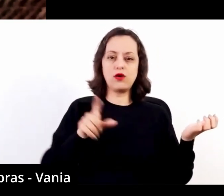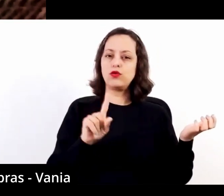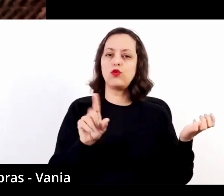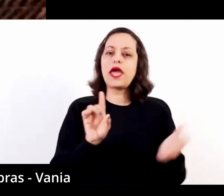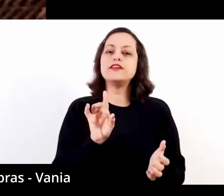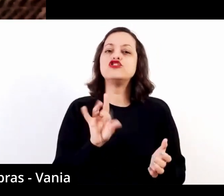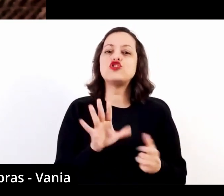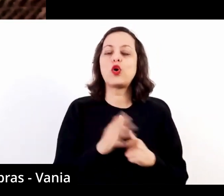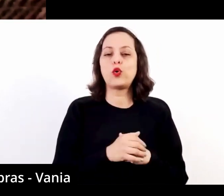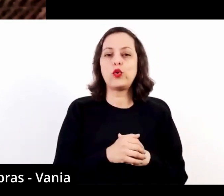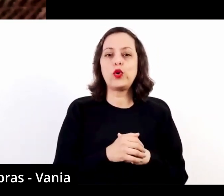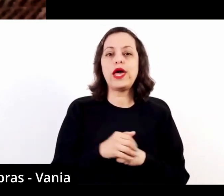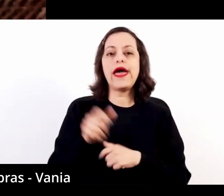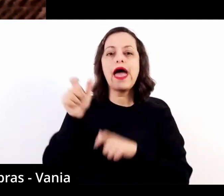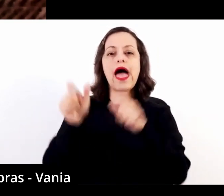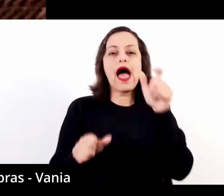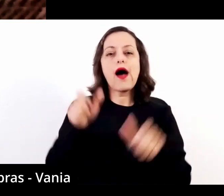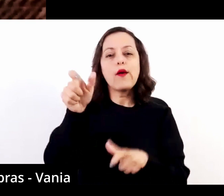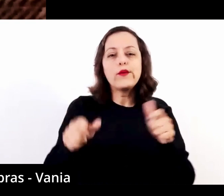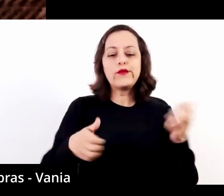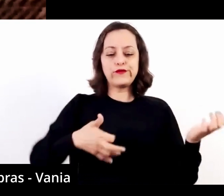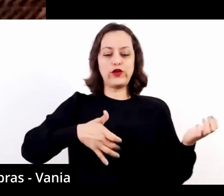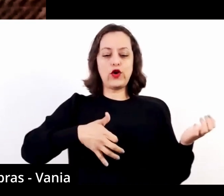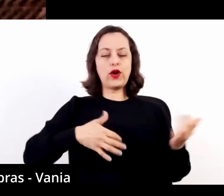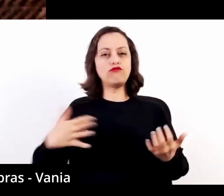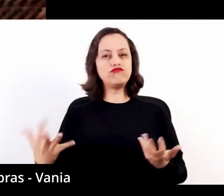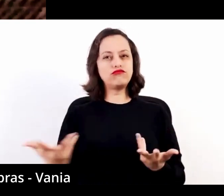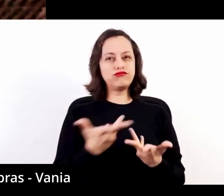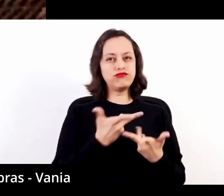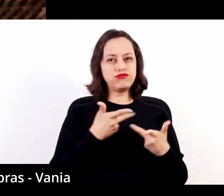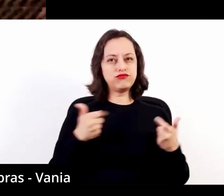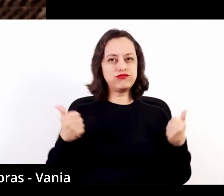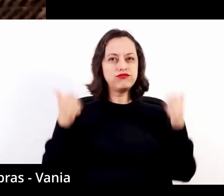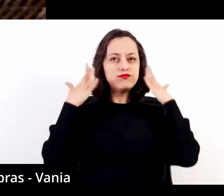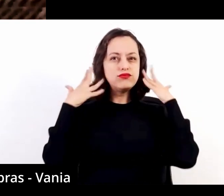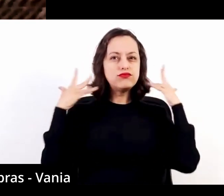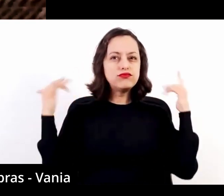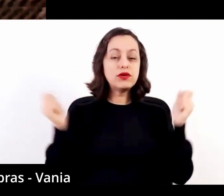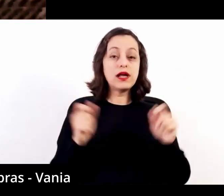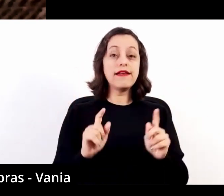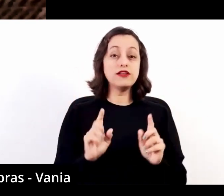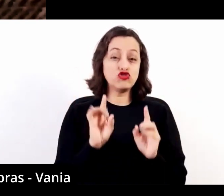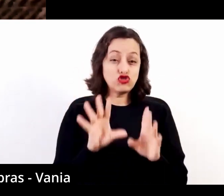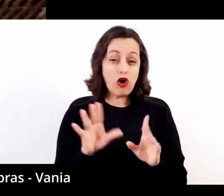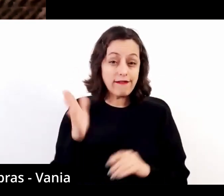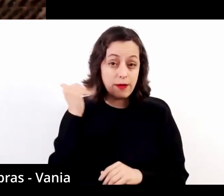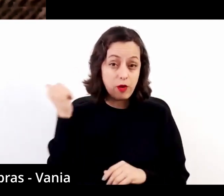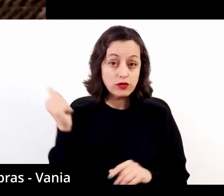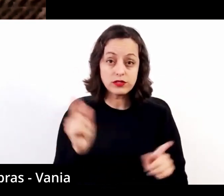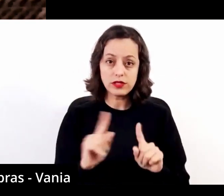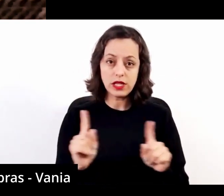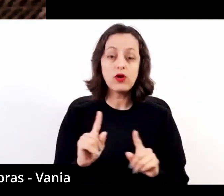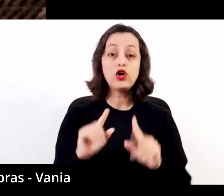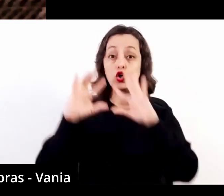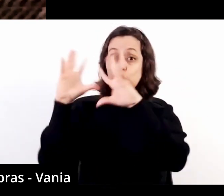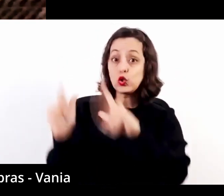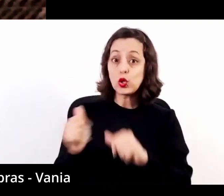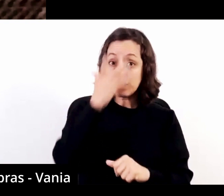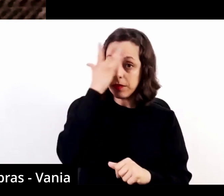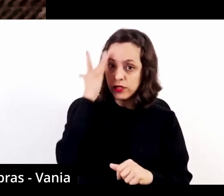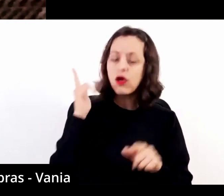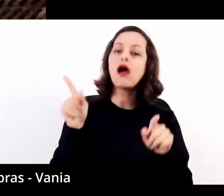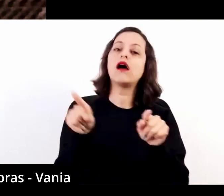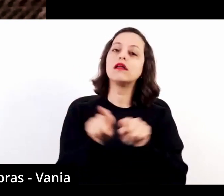a de serem alguns dos virtuosos históricos mais importantes da história do instrumento. Todos esses personagens